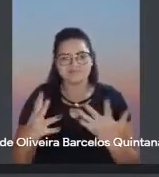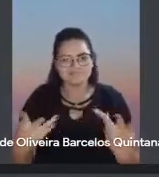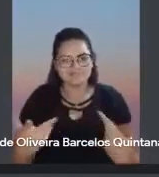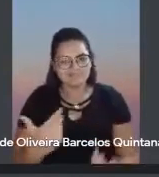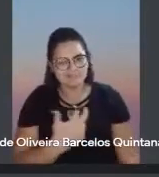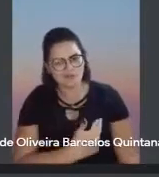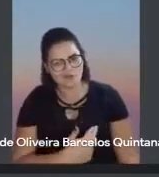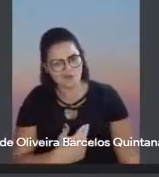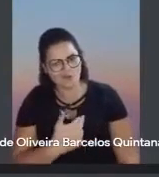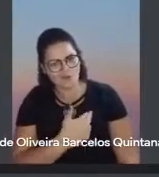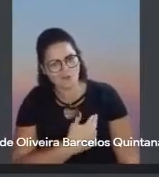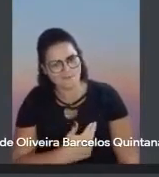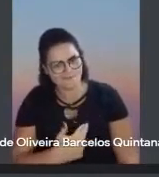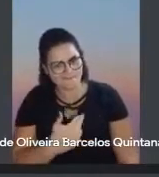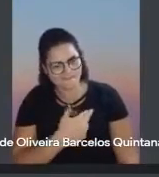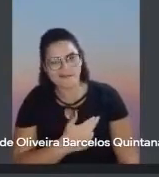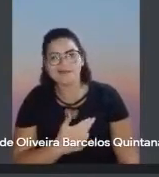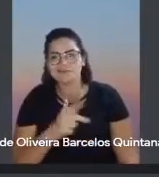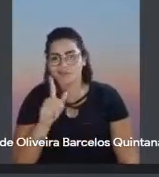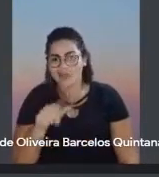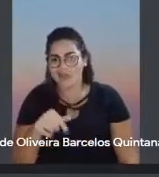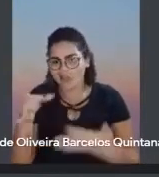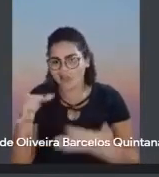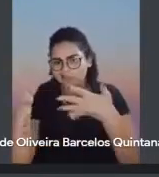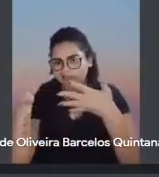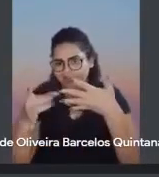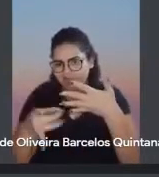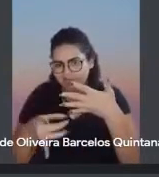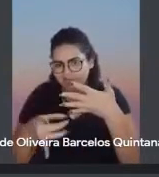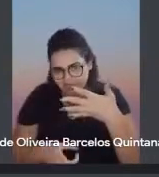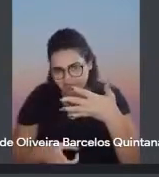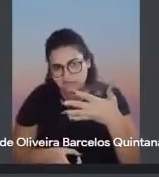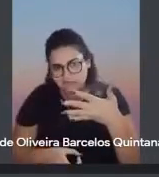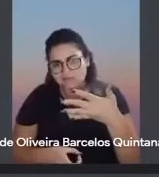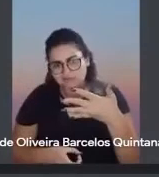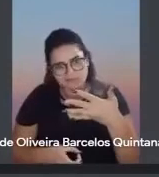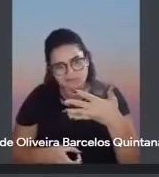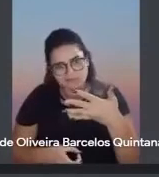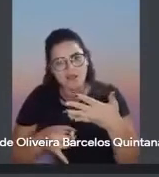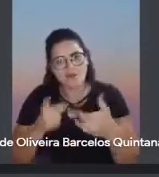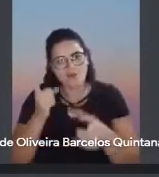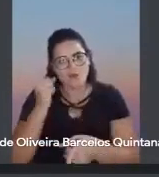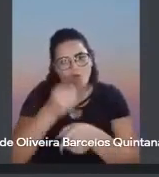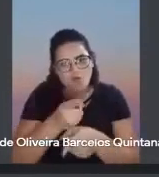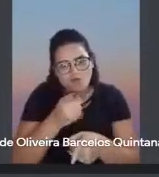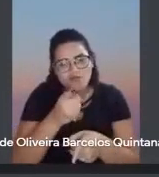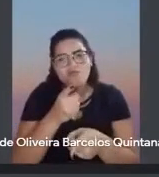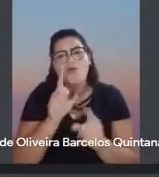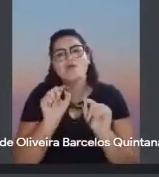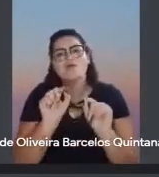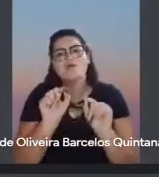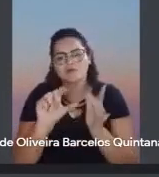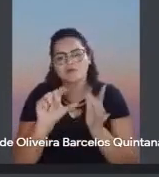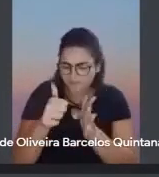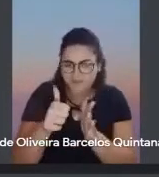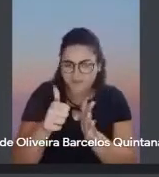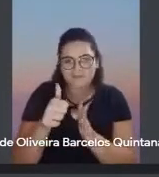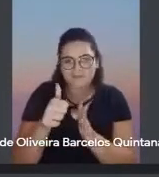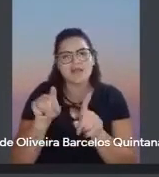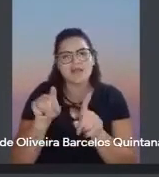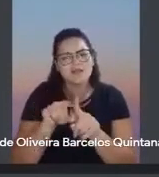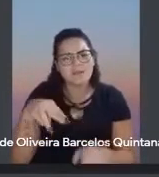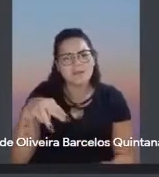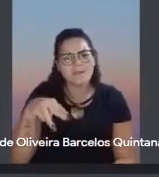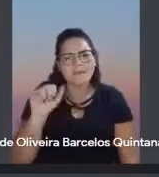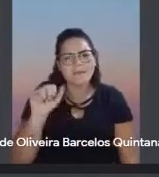natureza, mas é uma descrição de descoberta, né? Daquele encontro pela primeira vez com o Mandacaru, com a árvore da